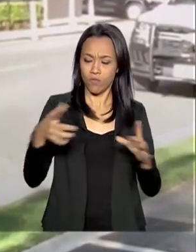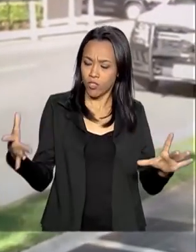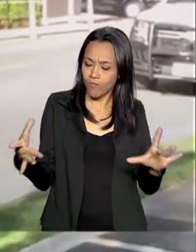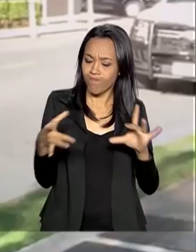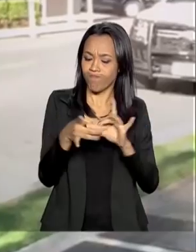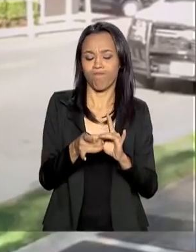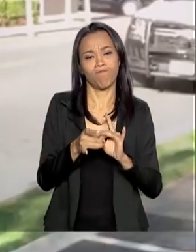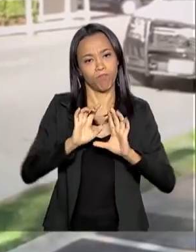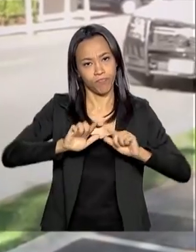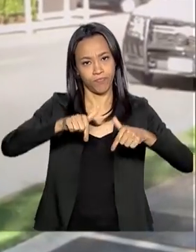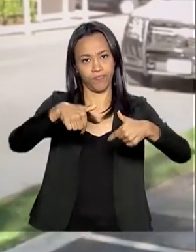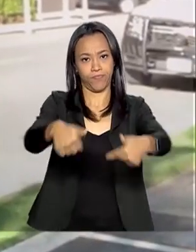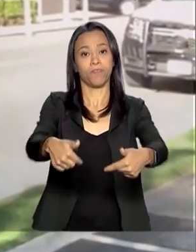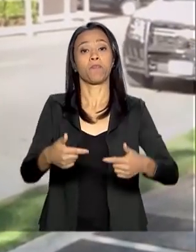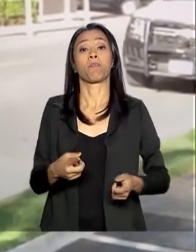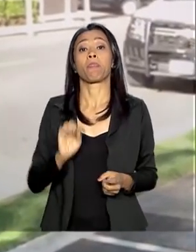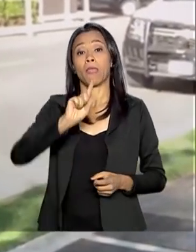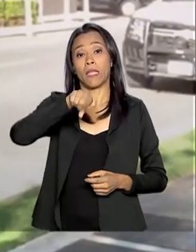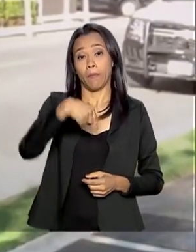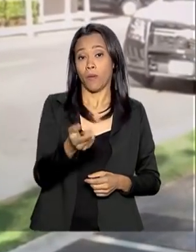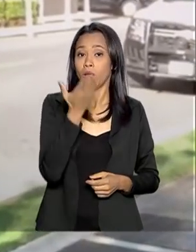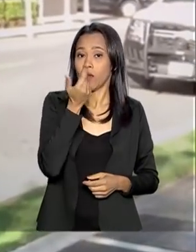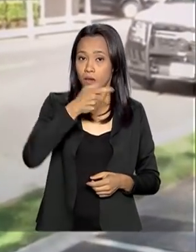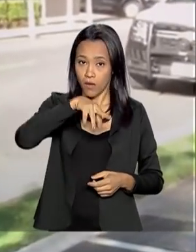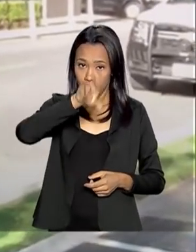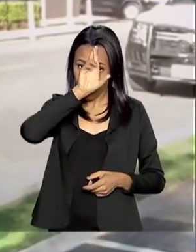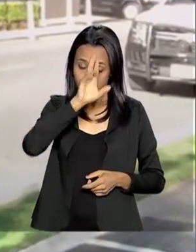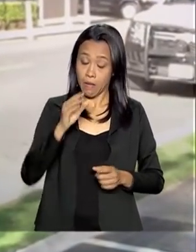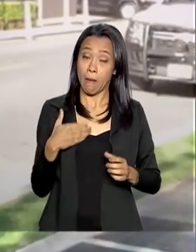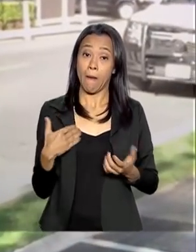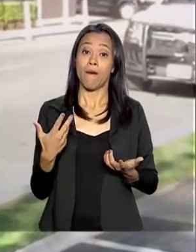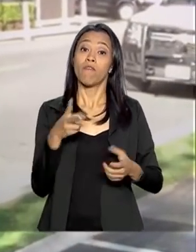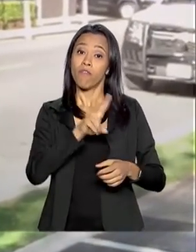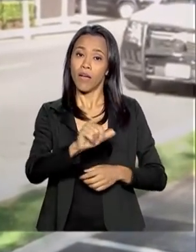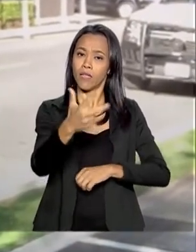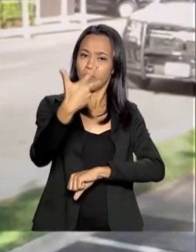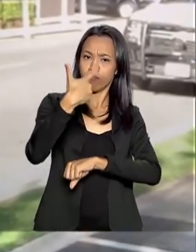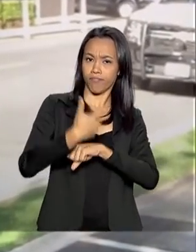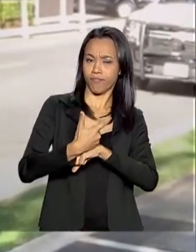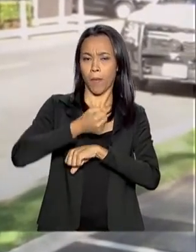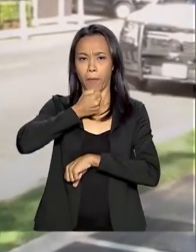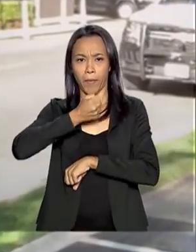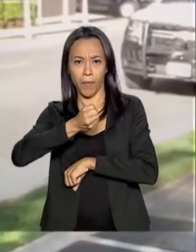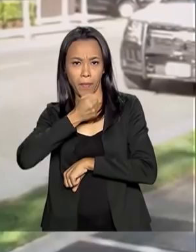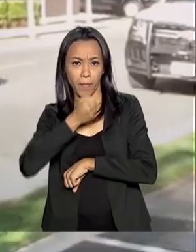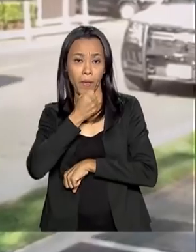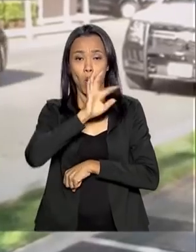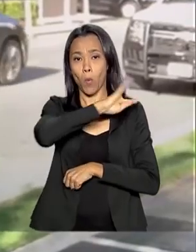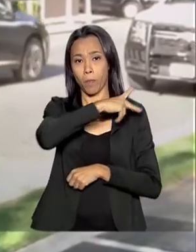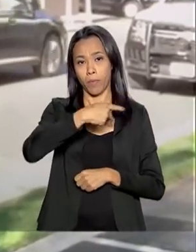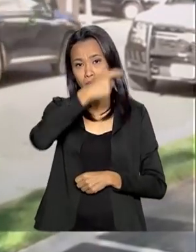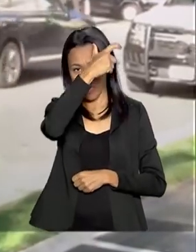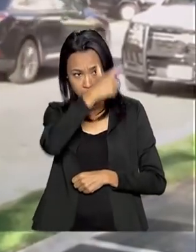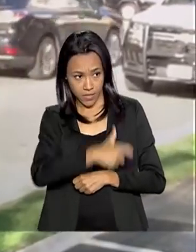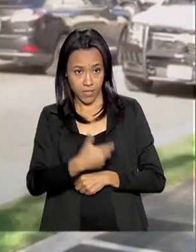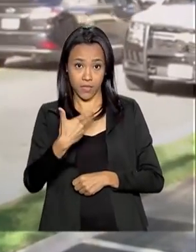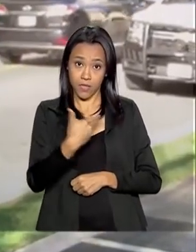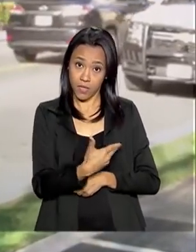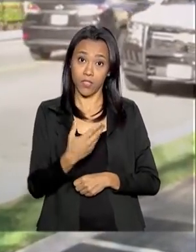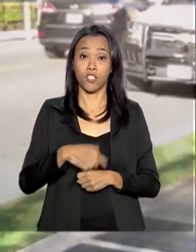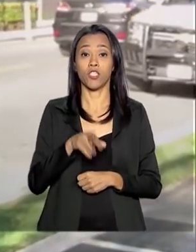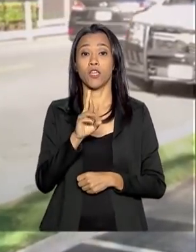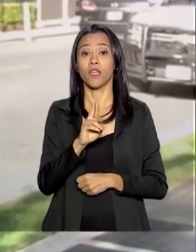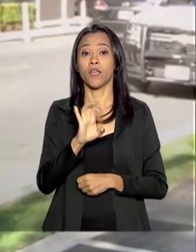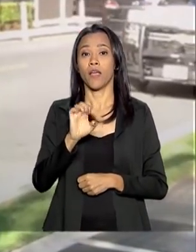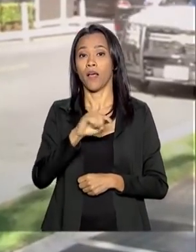os dois países. Depois do almoço, o presidente vai participar da gravação de um podcast com o presidente do Conselho de Relações Exteriores de Dallas.